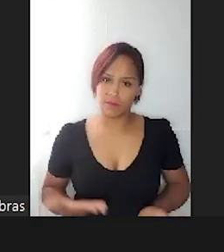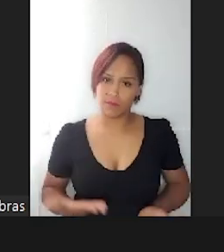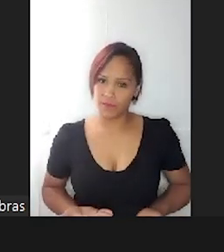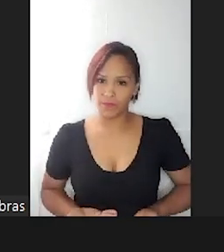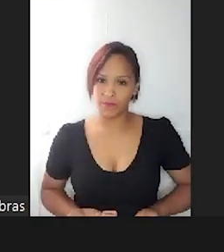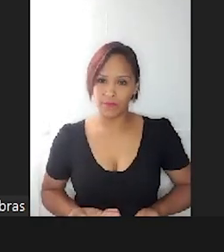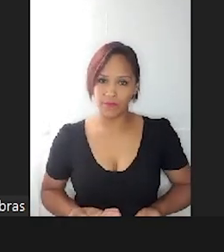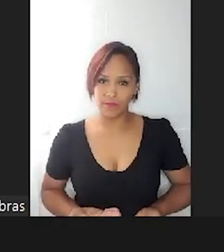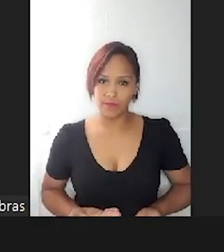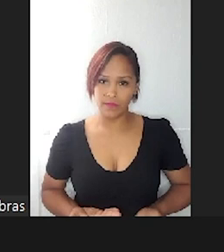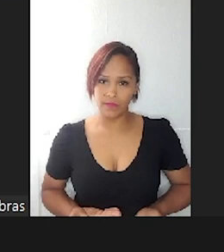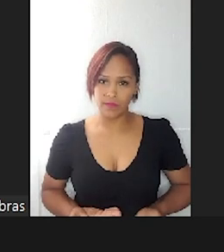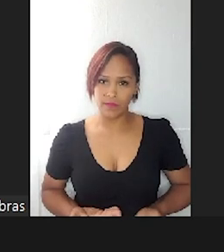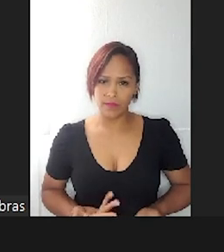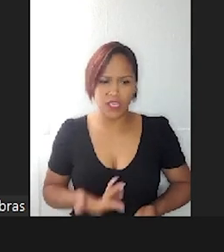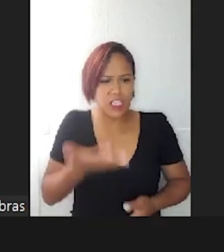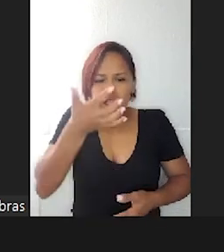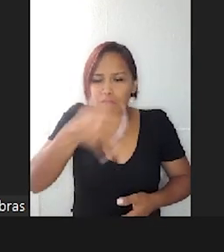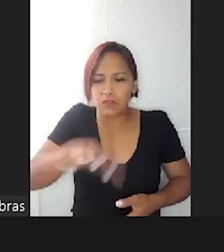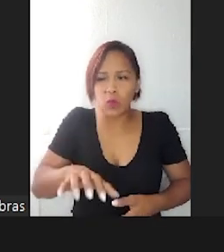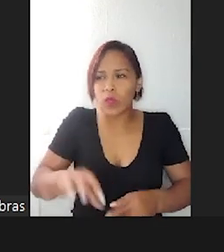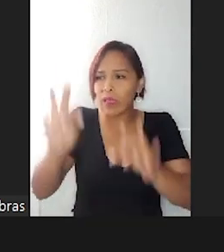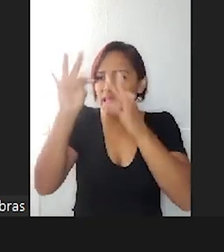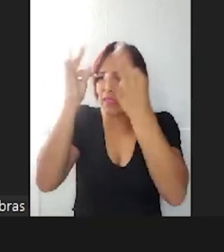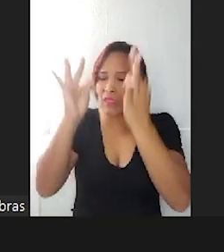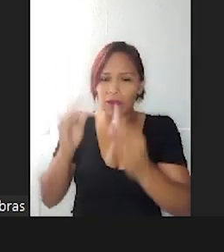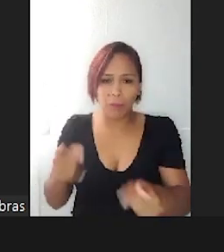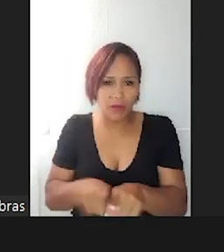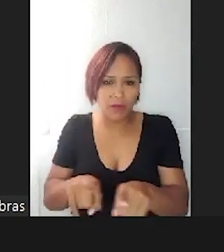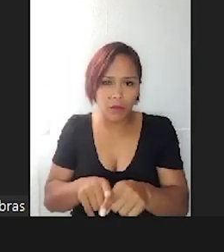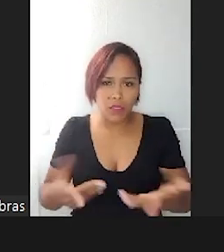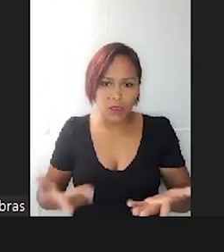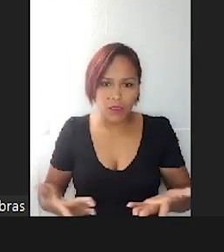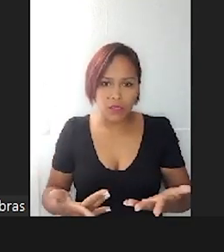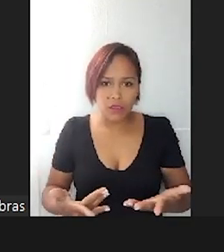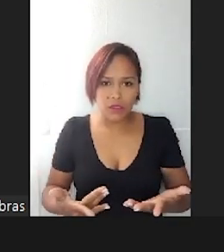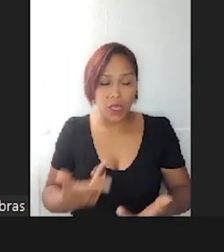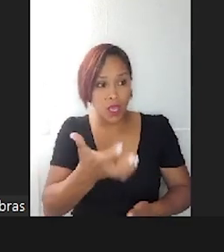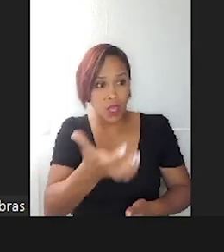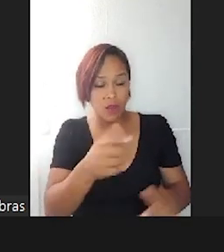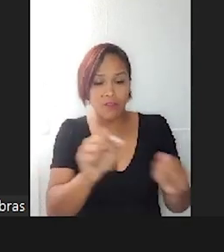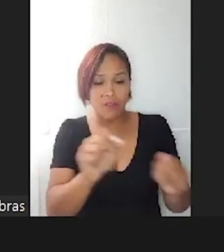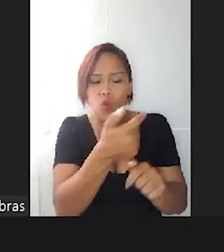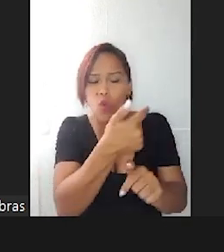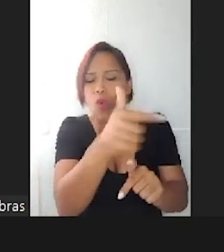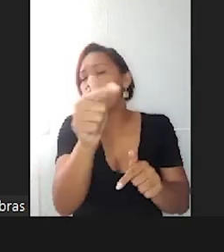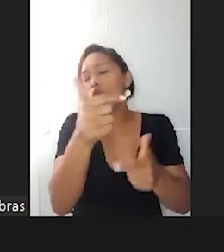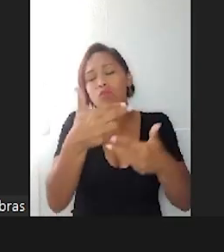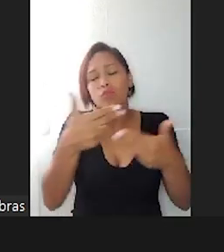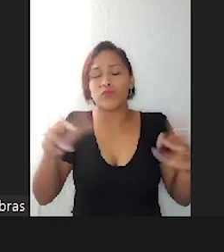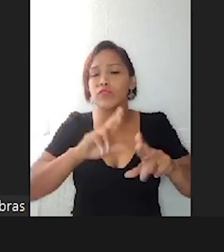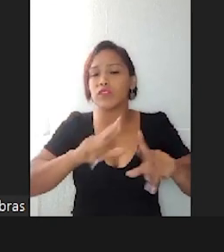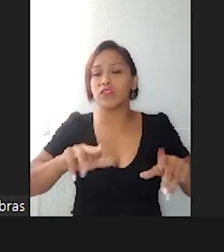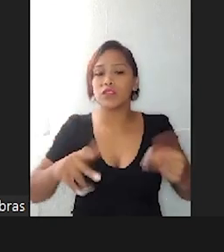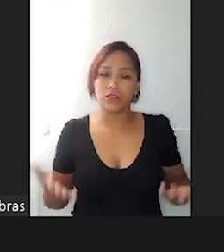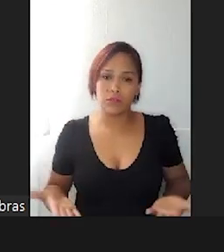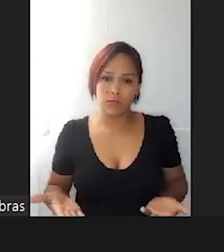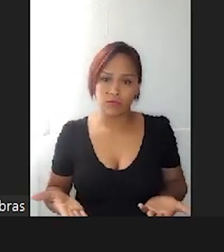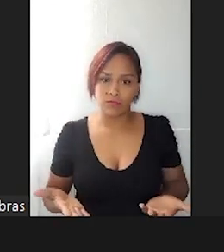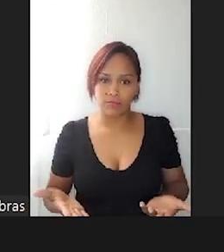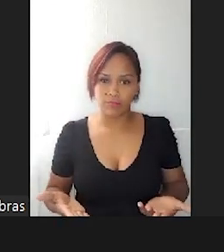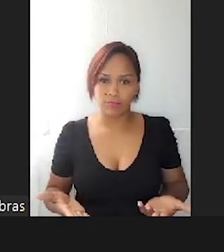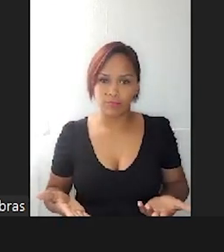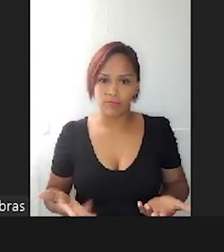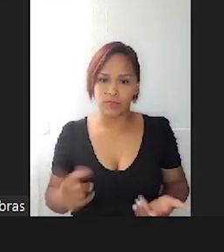Eu não estou querendo aquela terapia também? Eu eu queria estar fazendo outra coisa? A gente tem esse